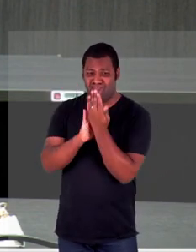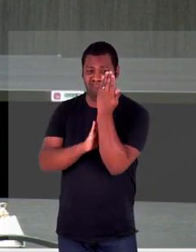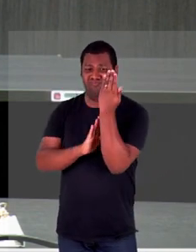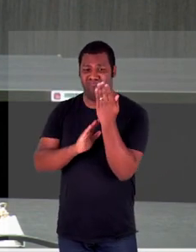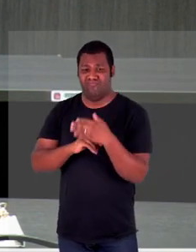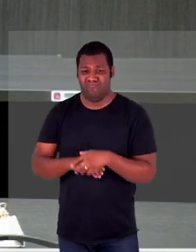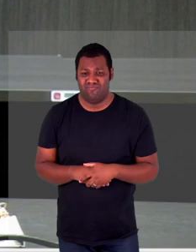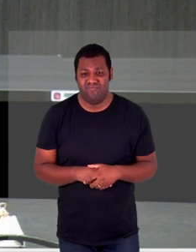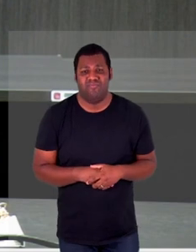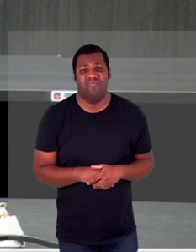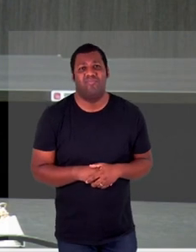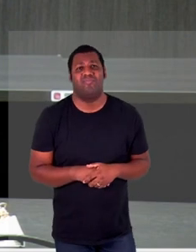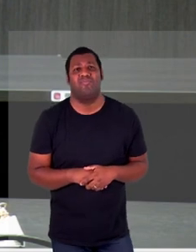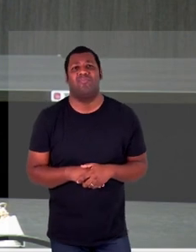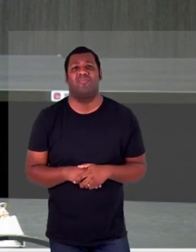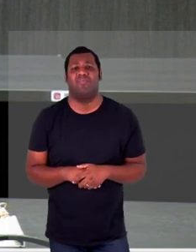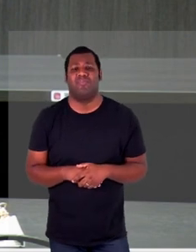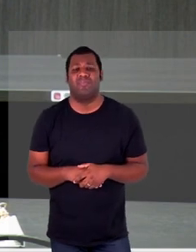encontrar